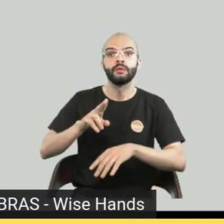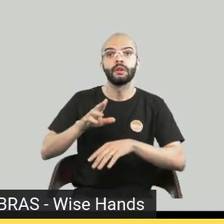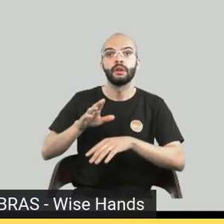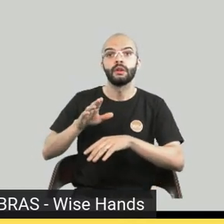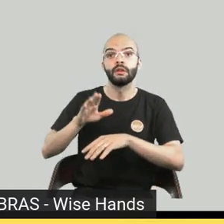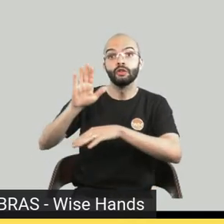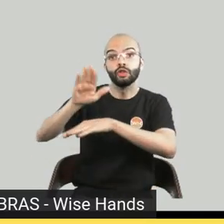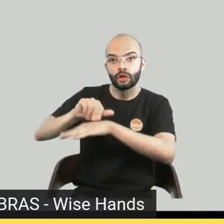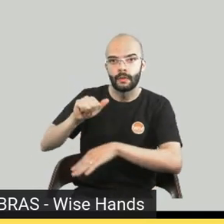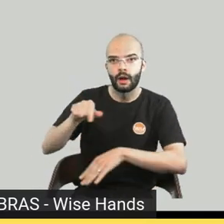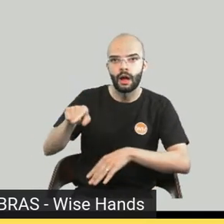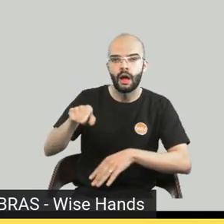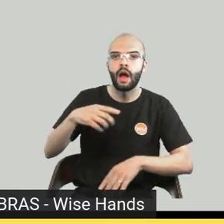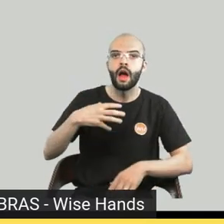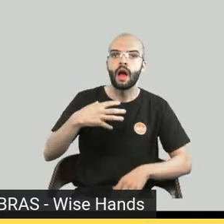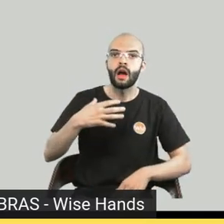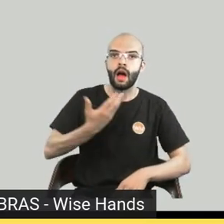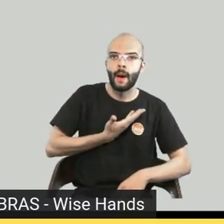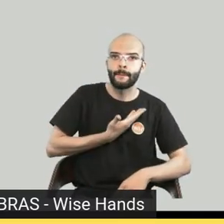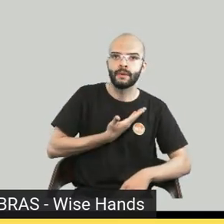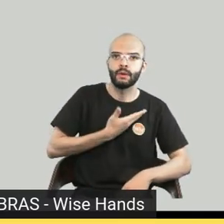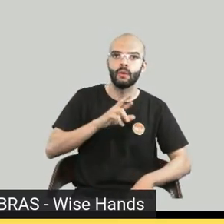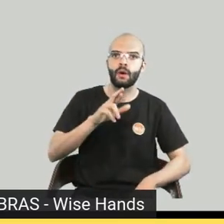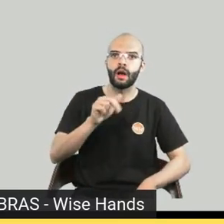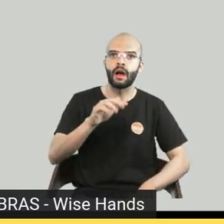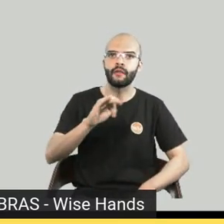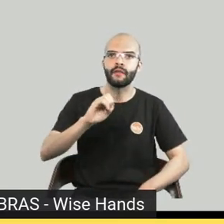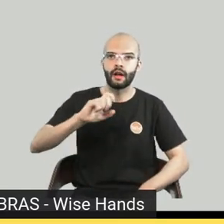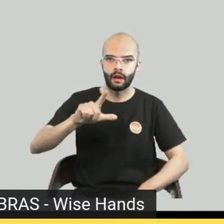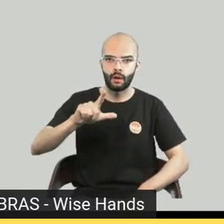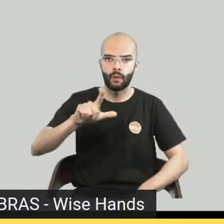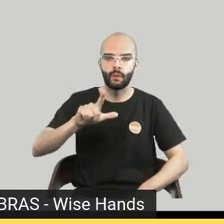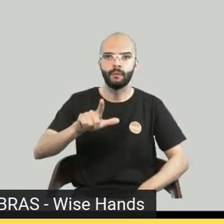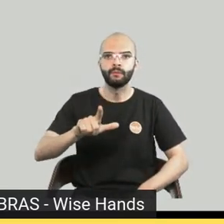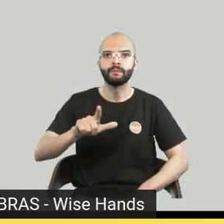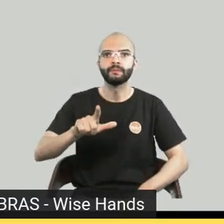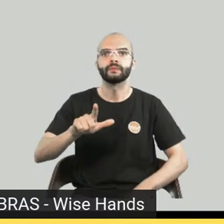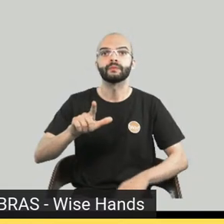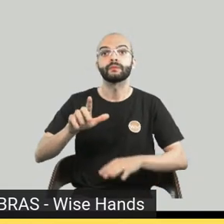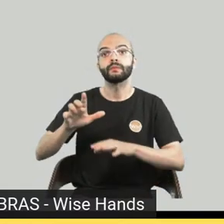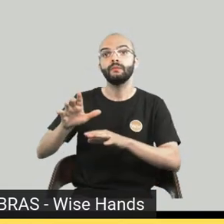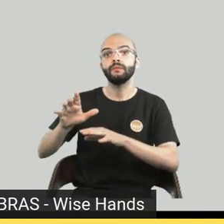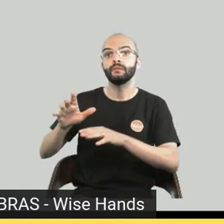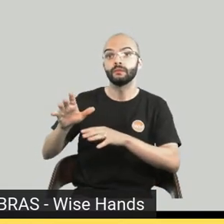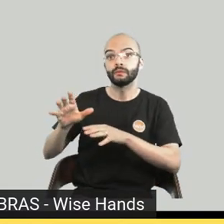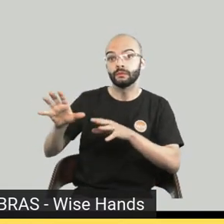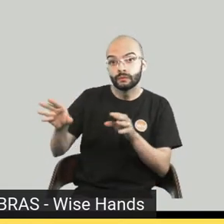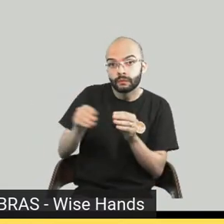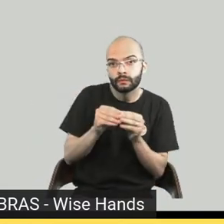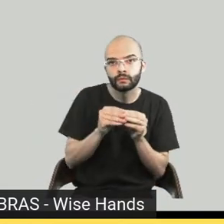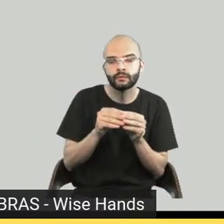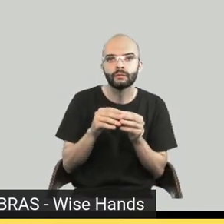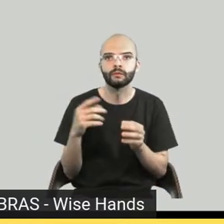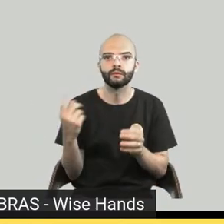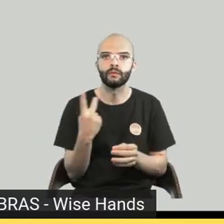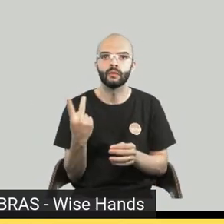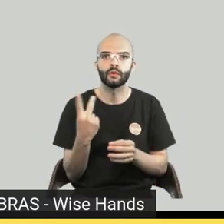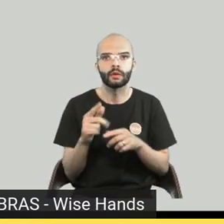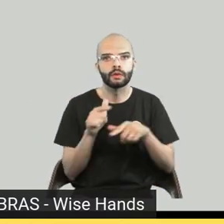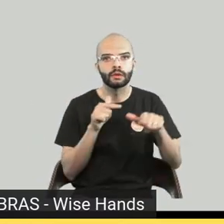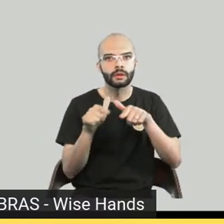para poder fazer essa empresa, colocar a parte de tecnologia junto com a parte de áudio e vídeo